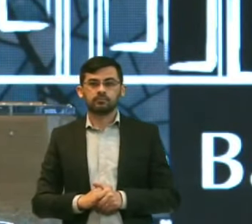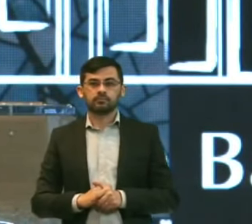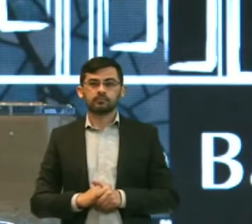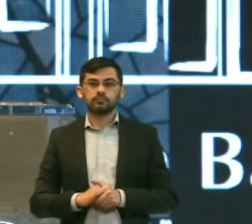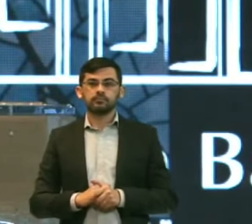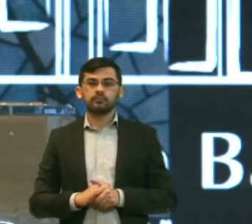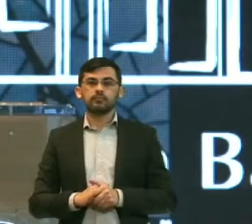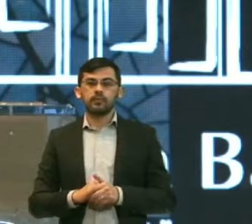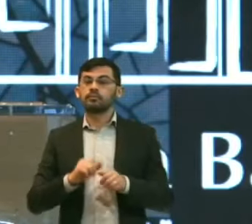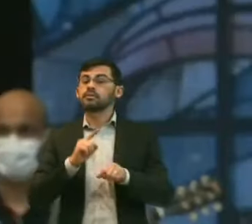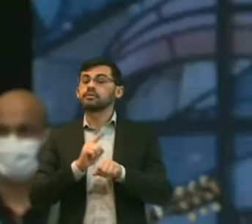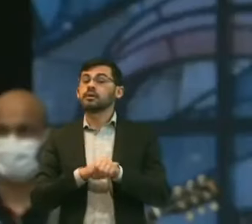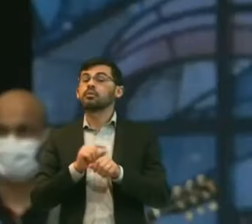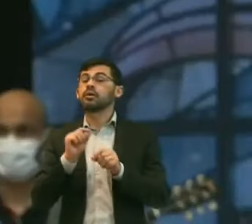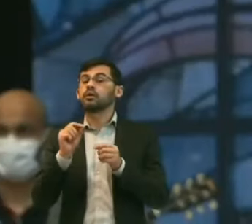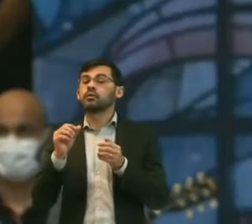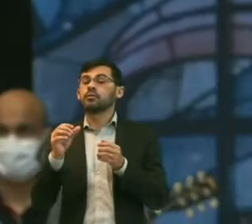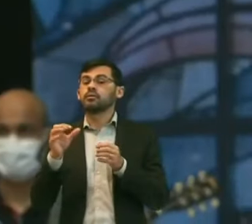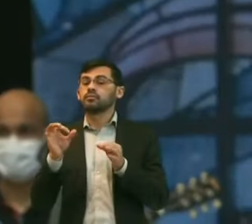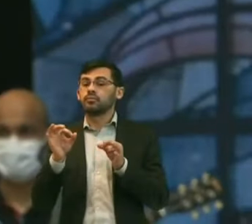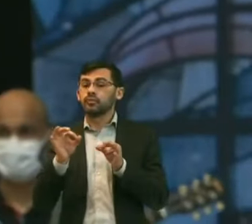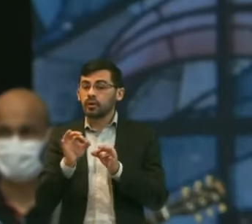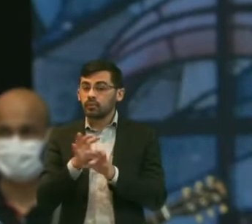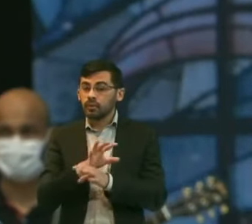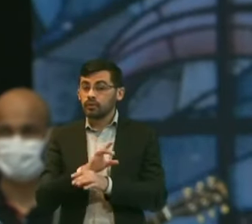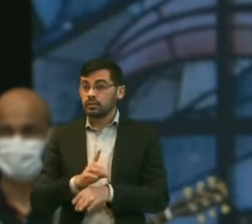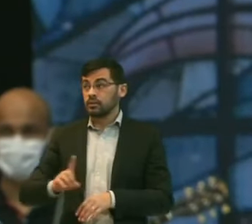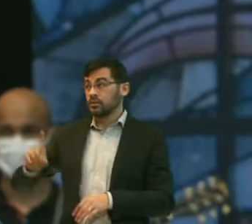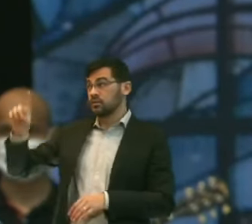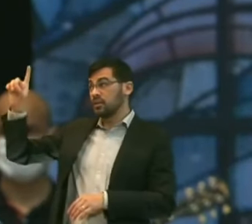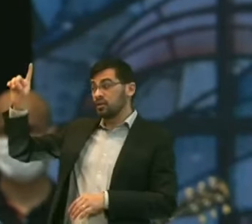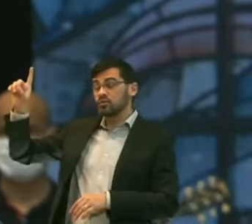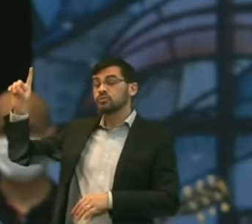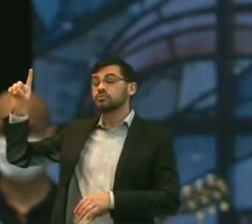Mas esse tempo Vai passar E Deus Vai pedir Contas Da gente